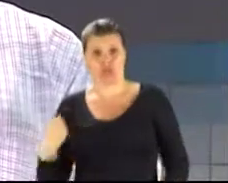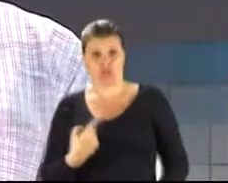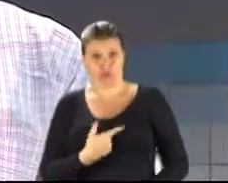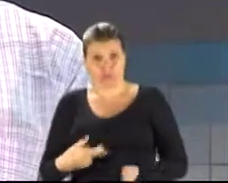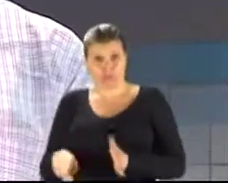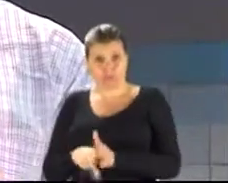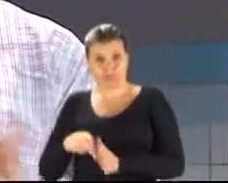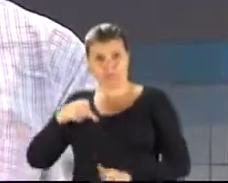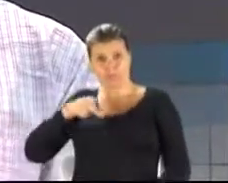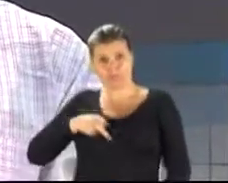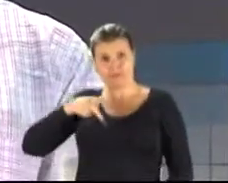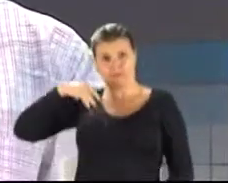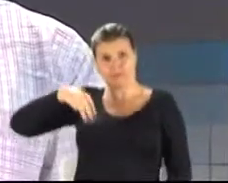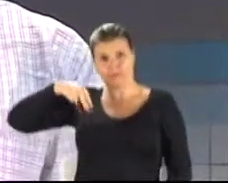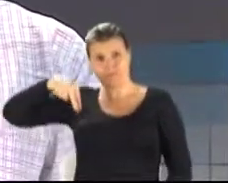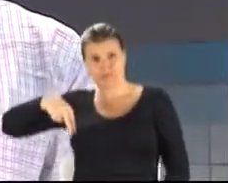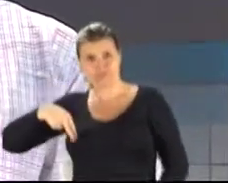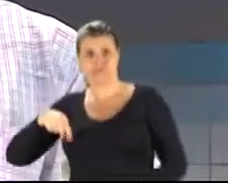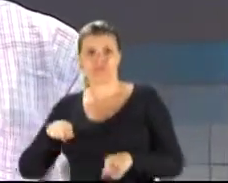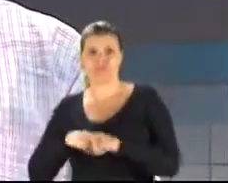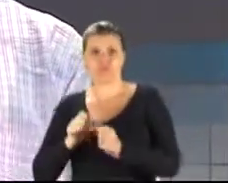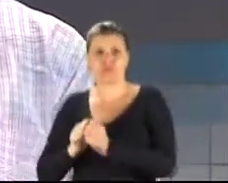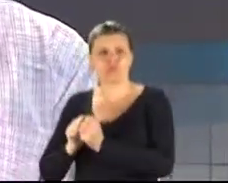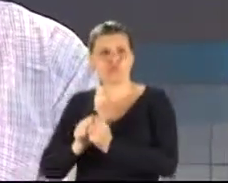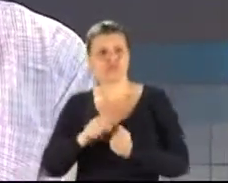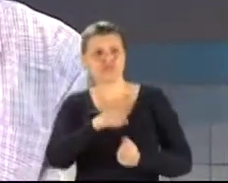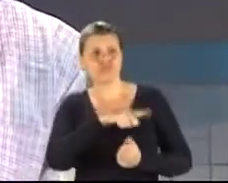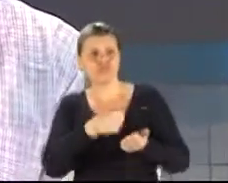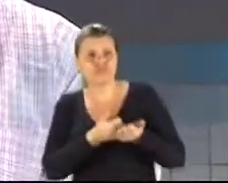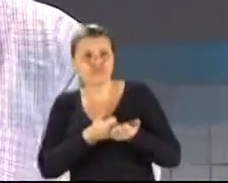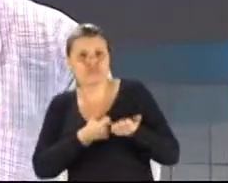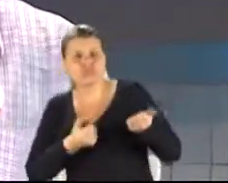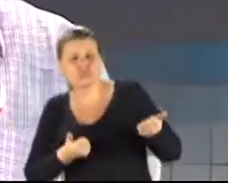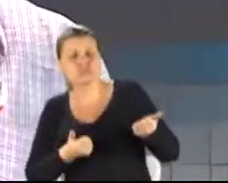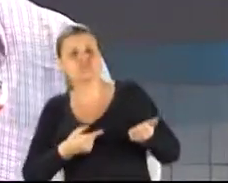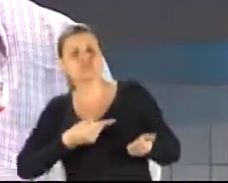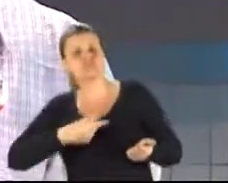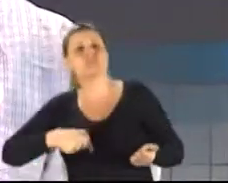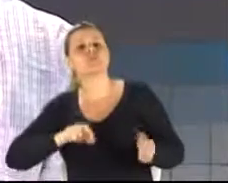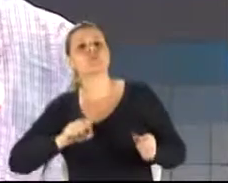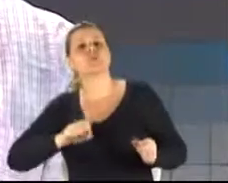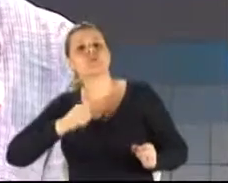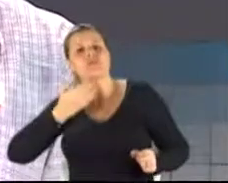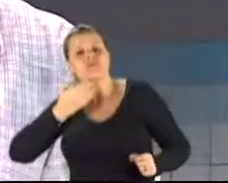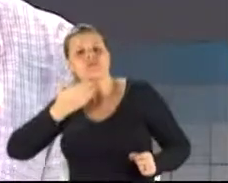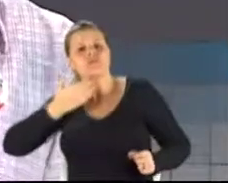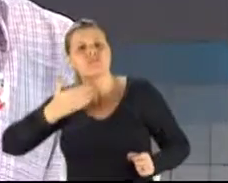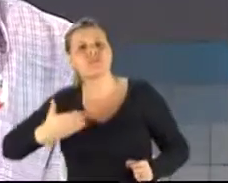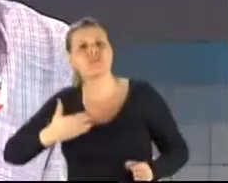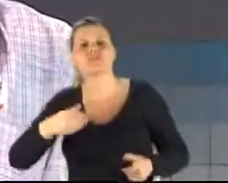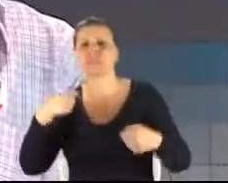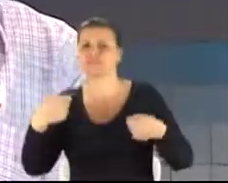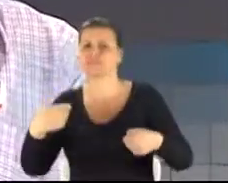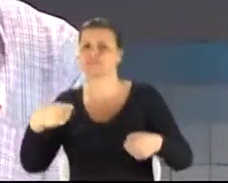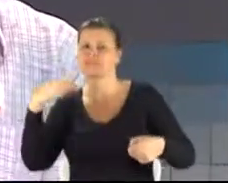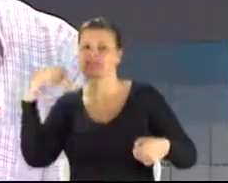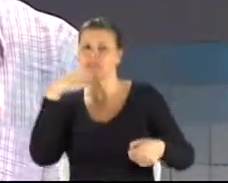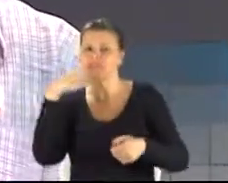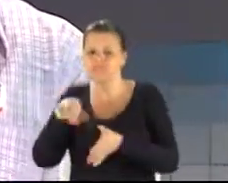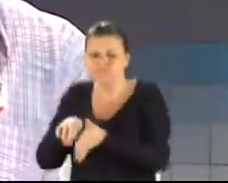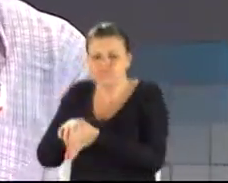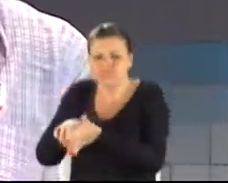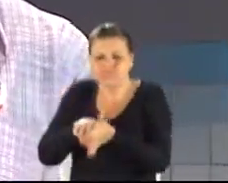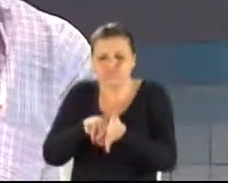junto com os nossos dirigentes, somos a favor de uma auditoria nos